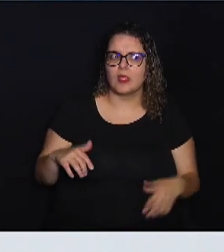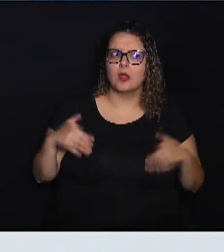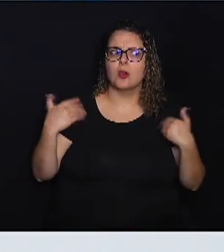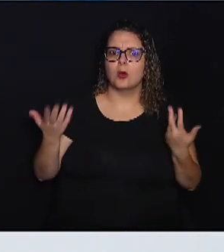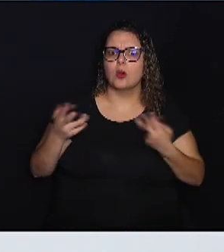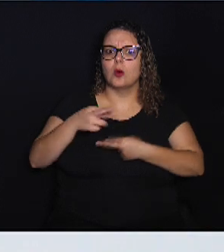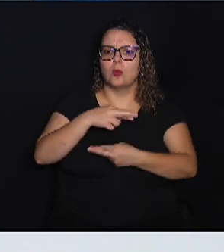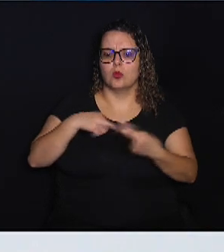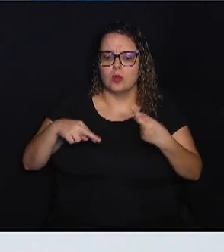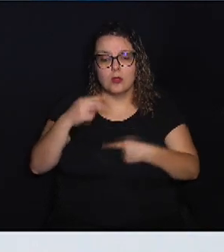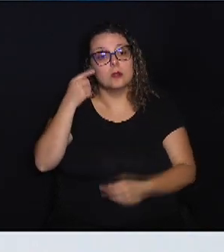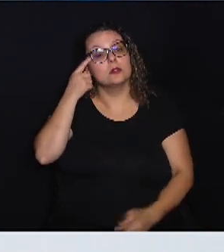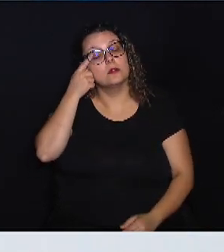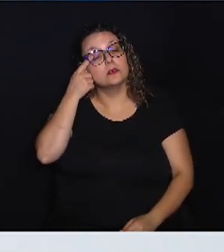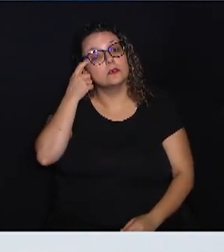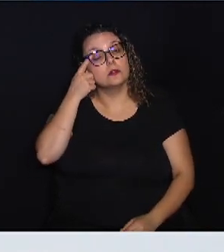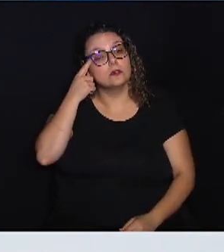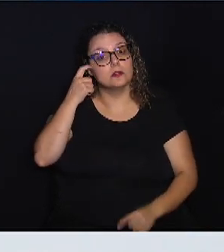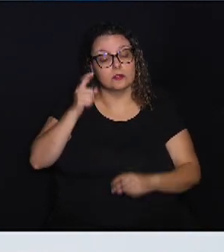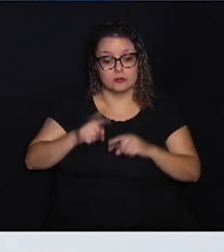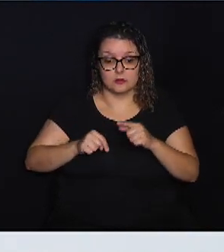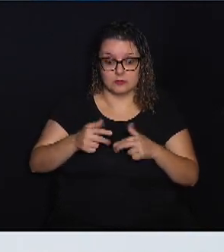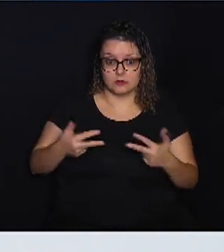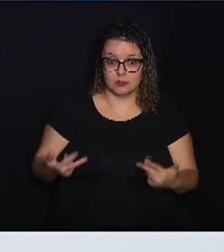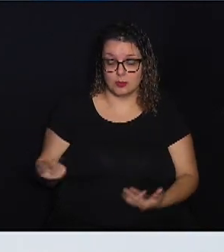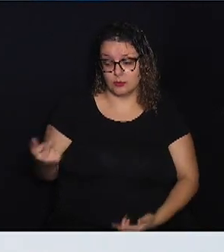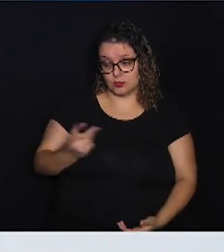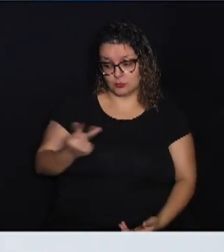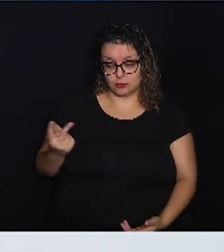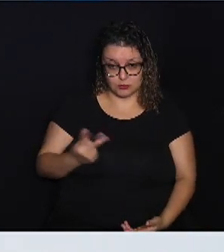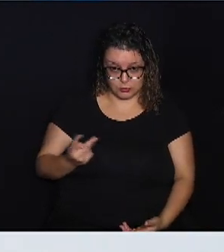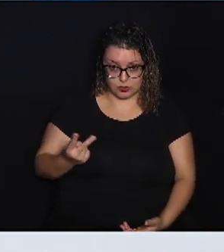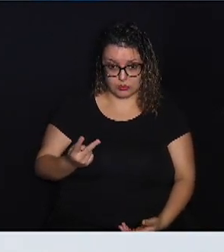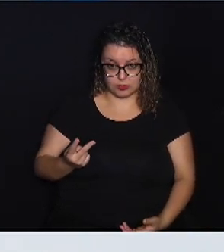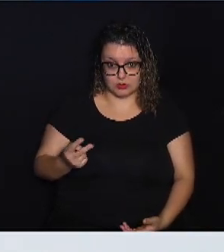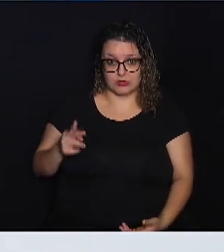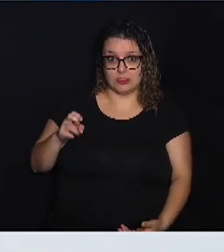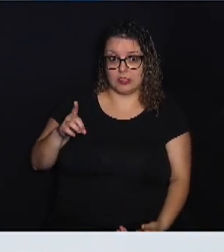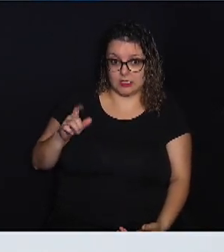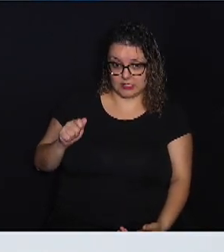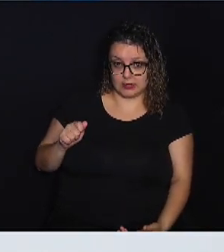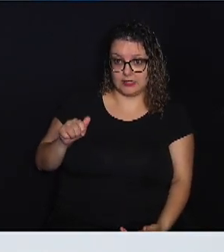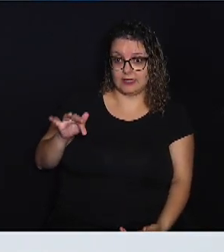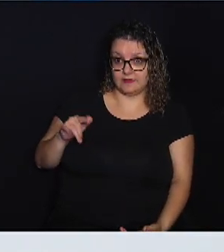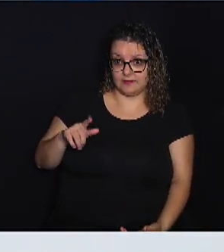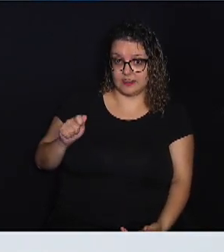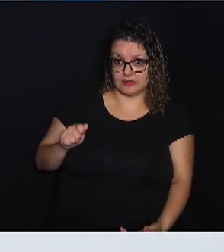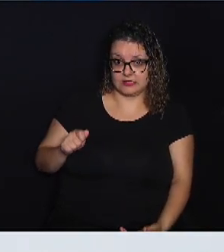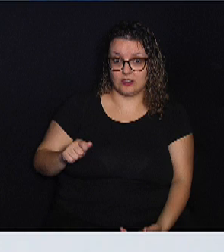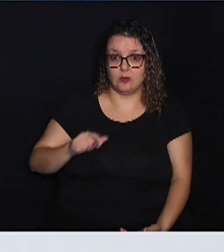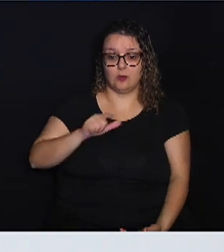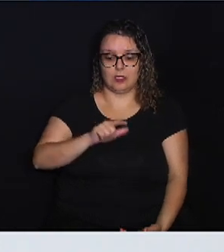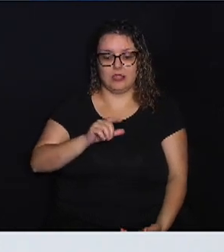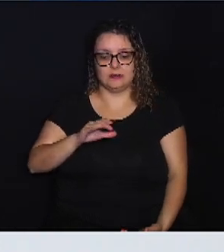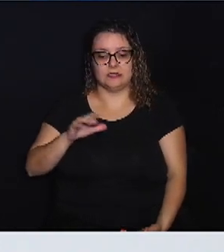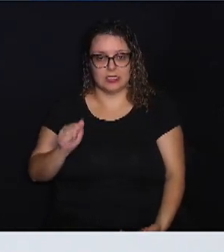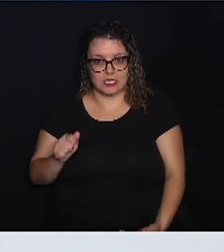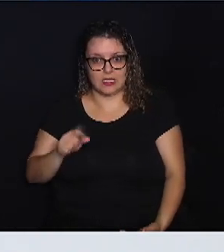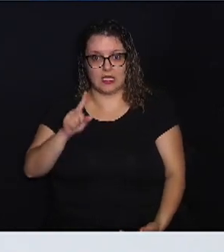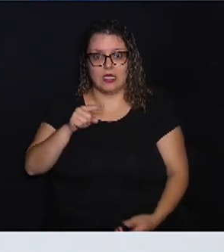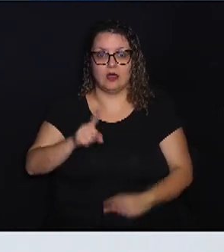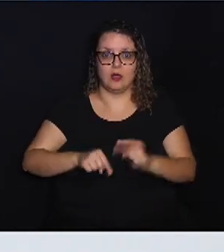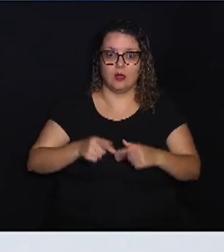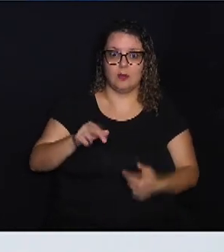relação desses produtos? É que os dois estão na renda fixa. Então, o LCA é um produto de